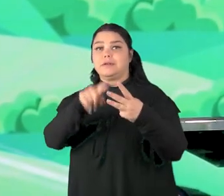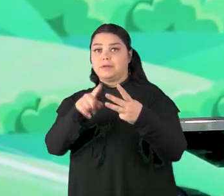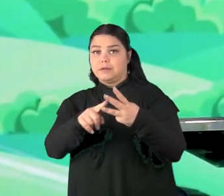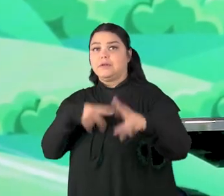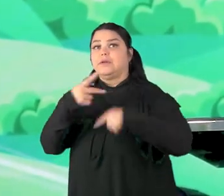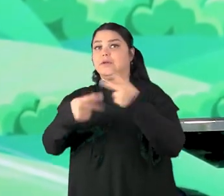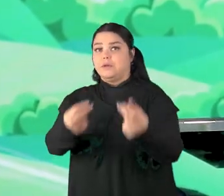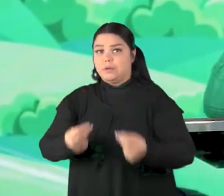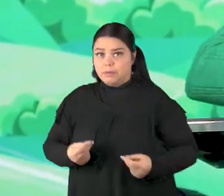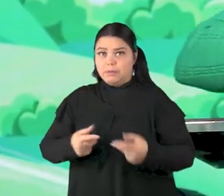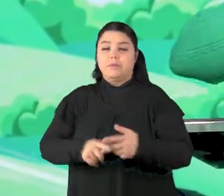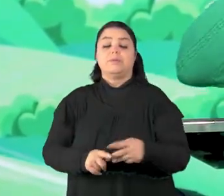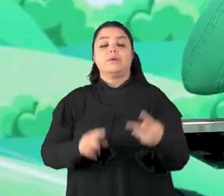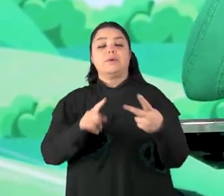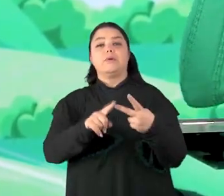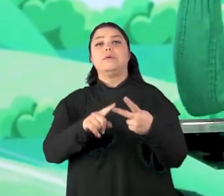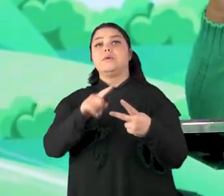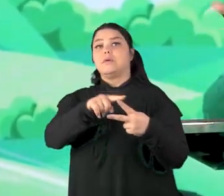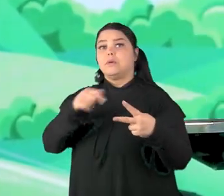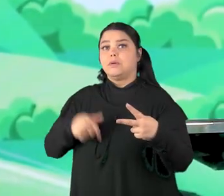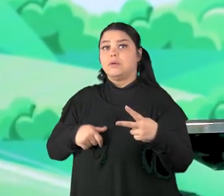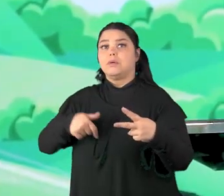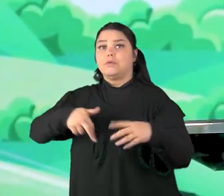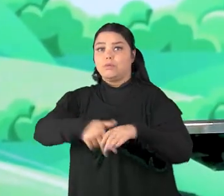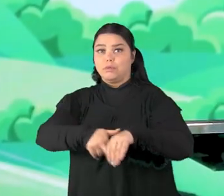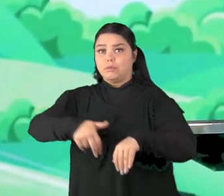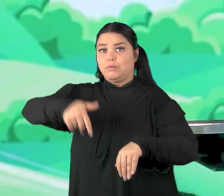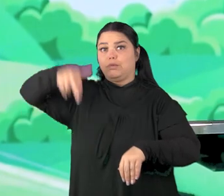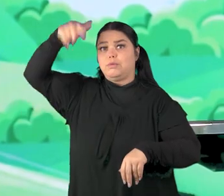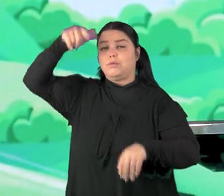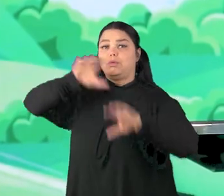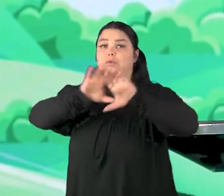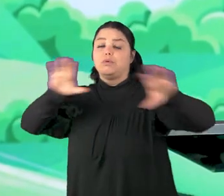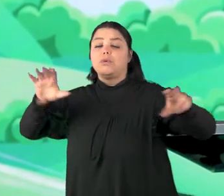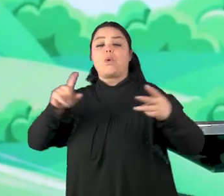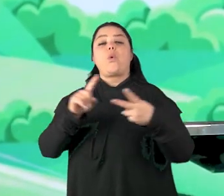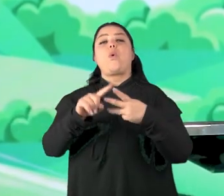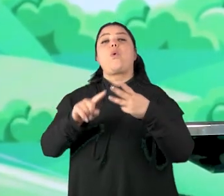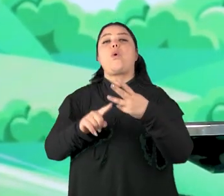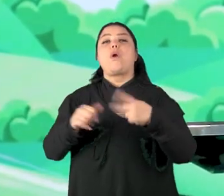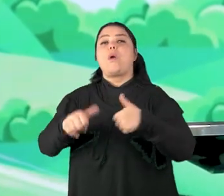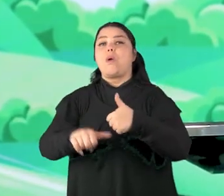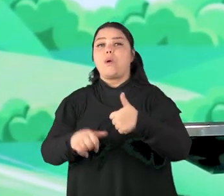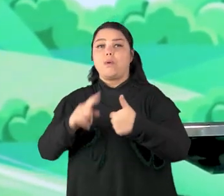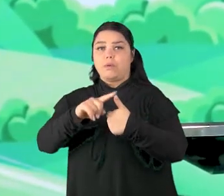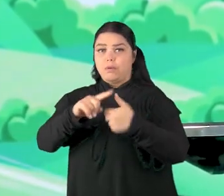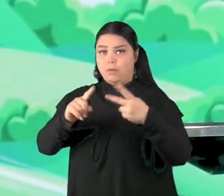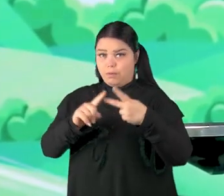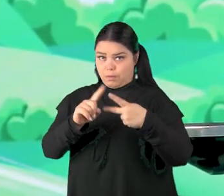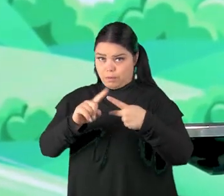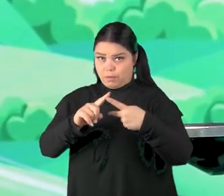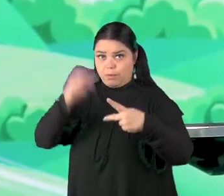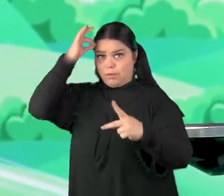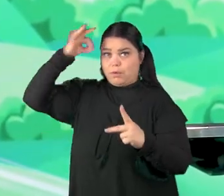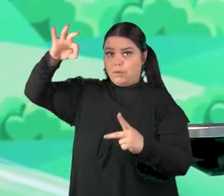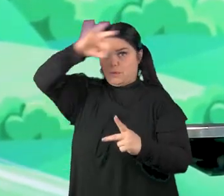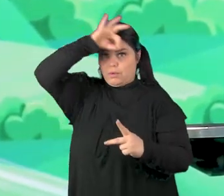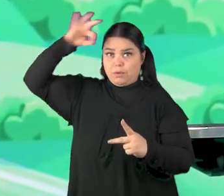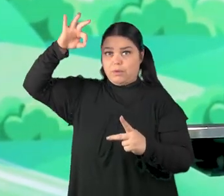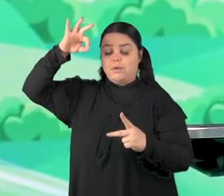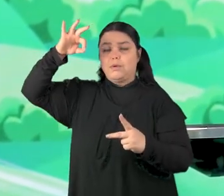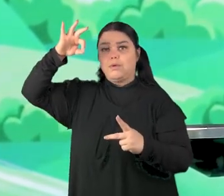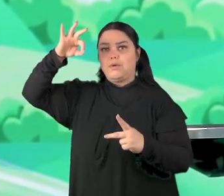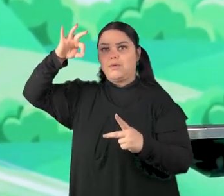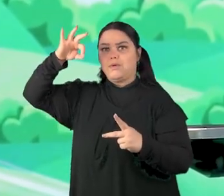presentes pra gente quando ele foi ao céu. E quais que são eles? O primeiro é o Espírito Santo.